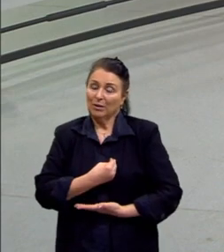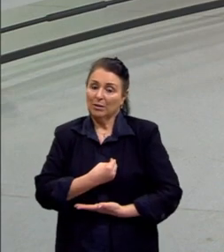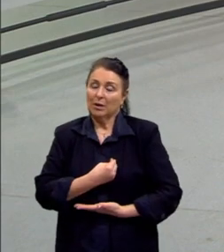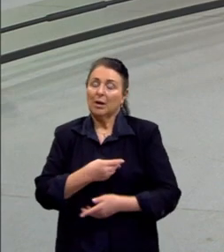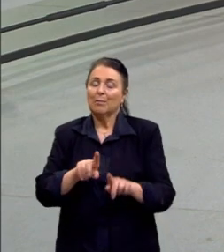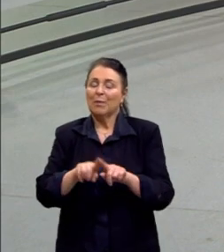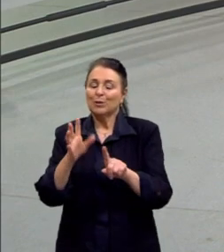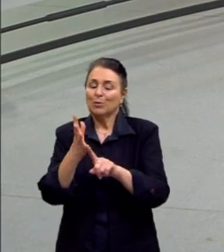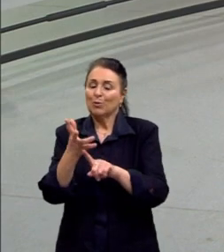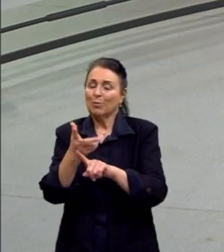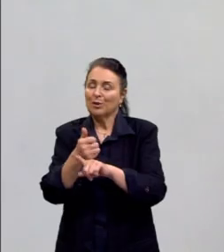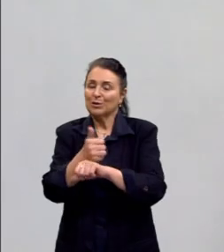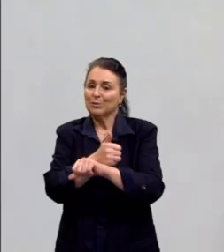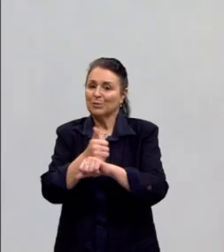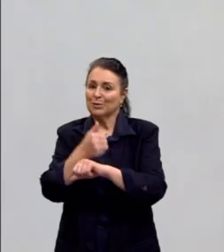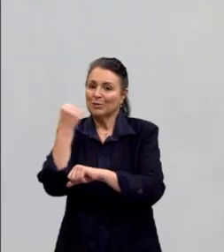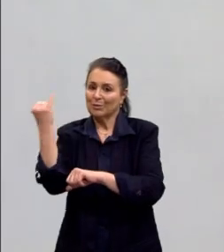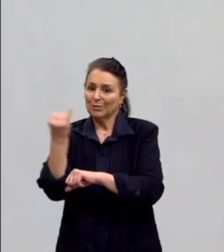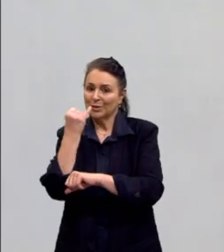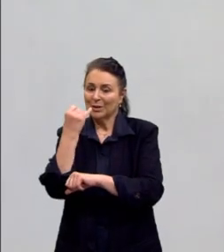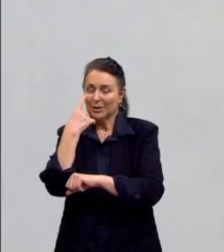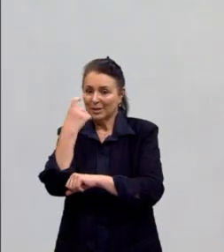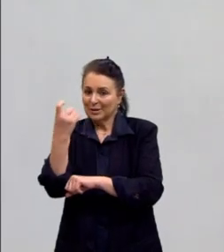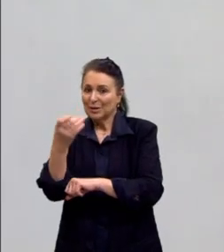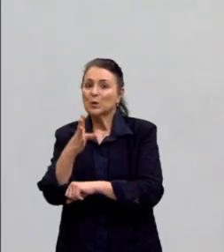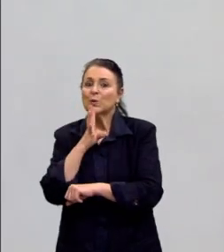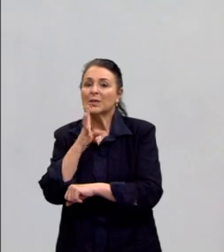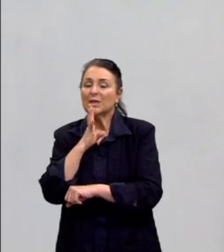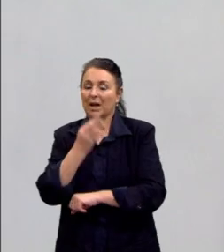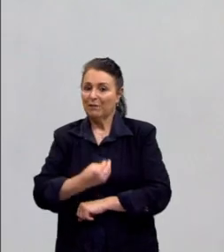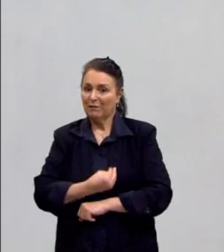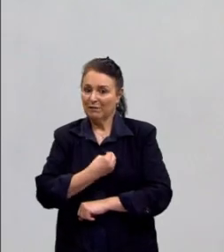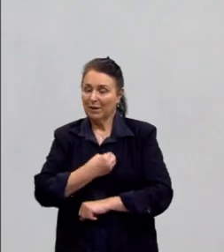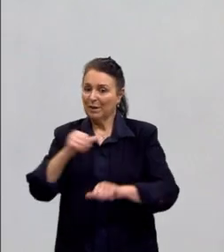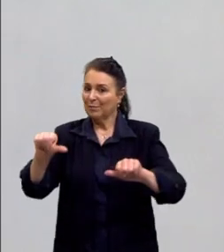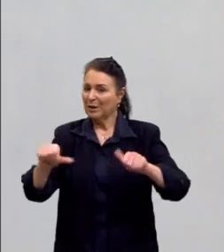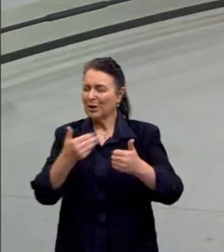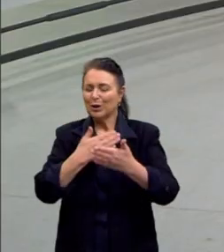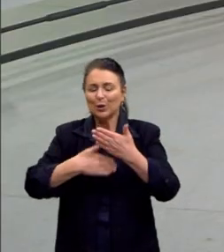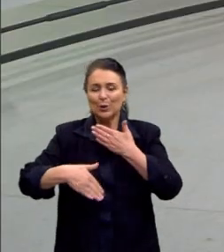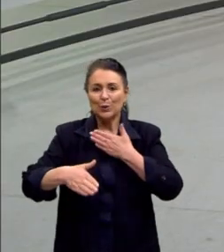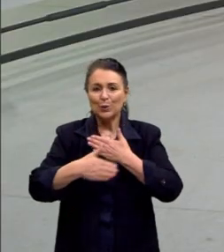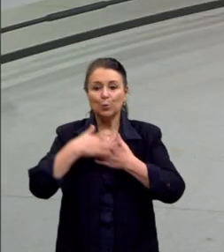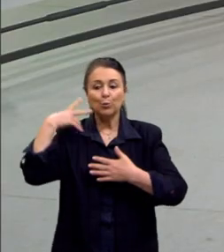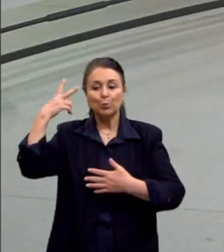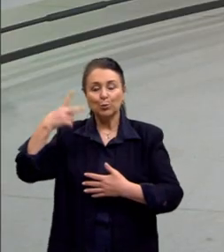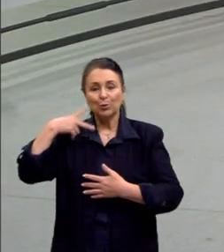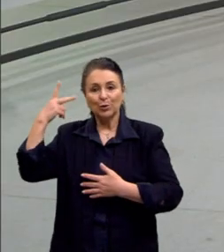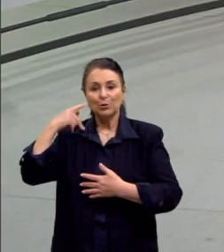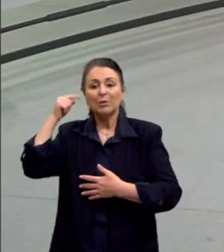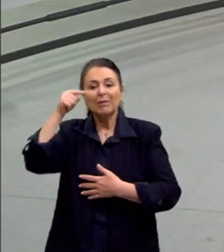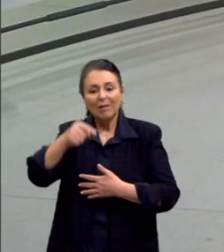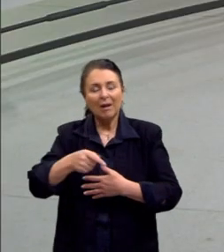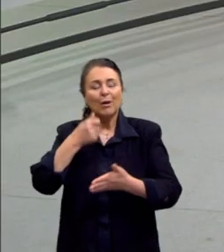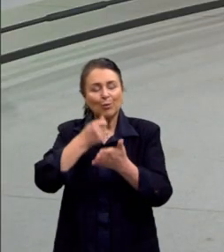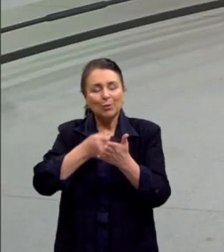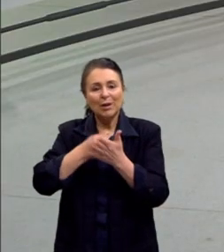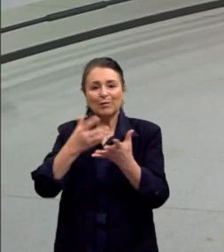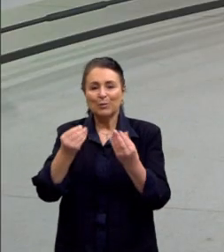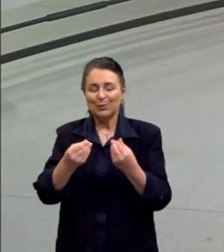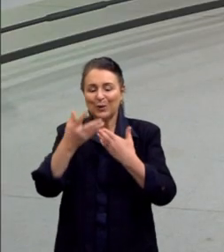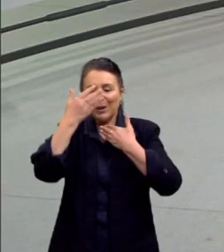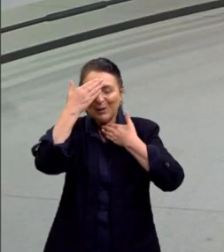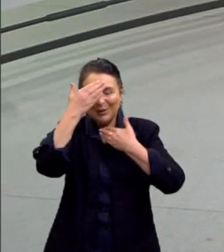importante e que também é interessante a gente conhecer melhor a vida dela e toda essa questão política pela qual ela batalhou muito. Gente,